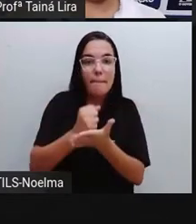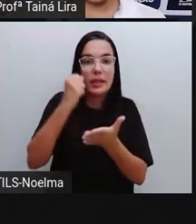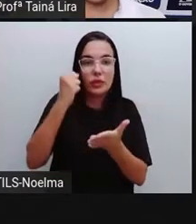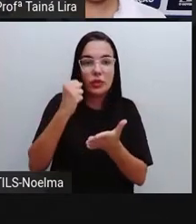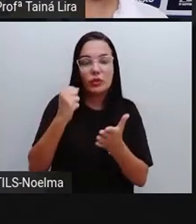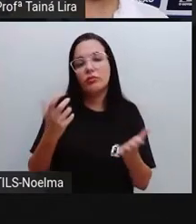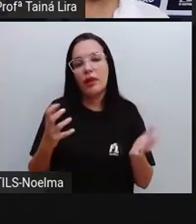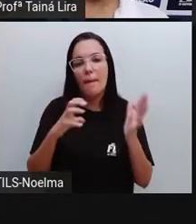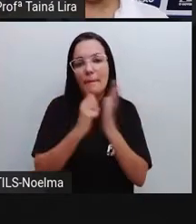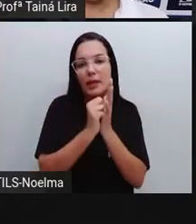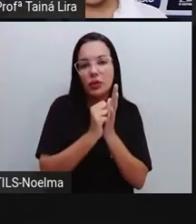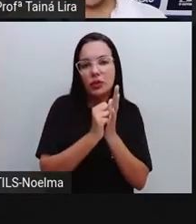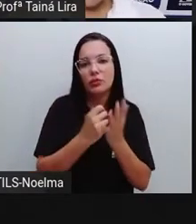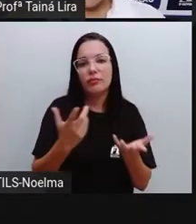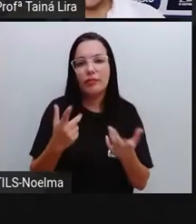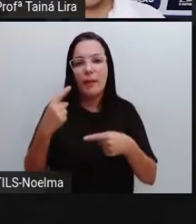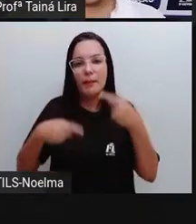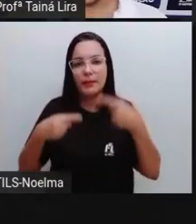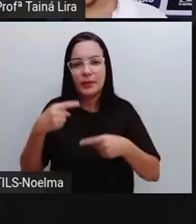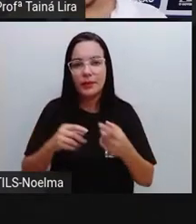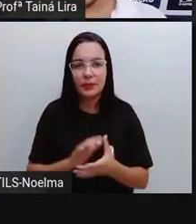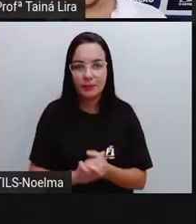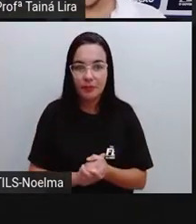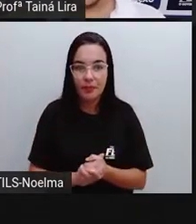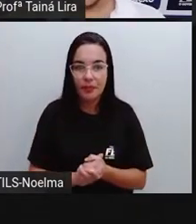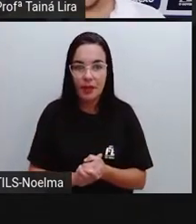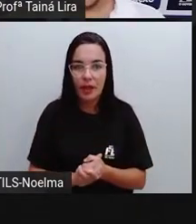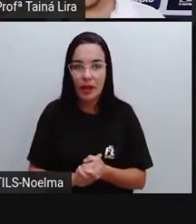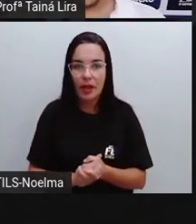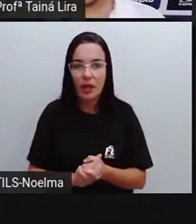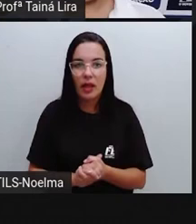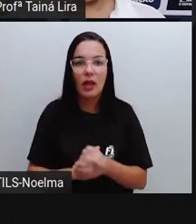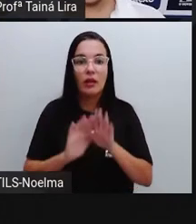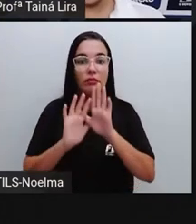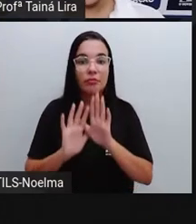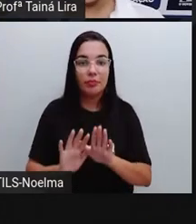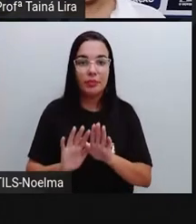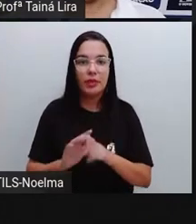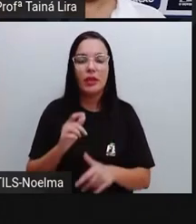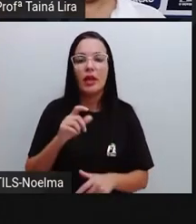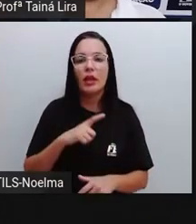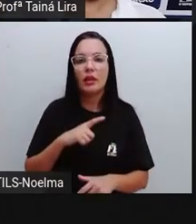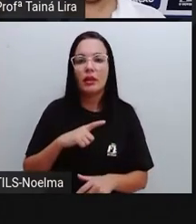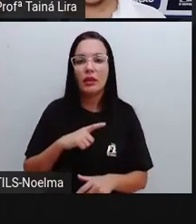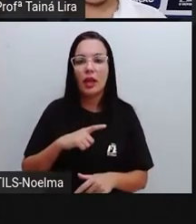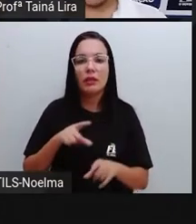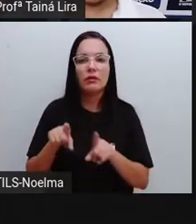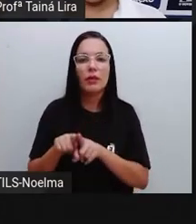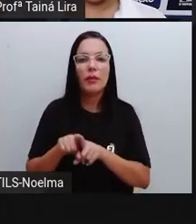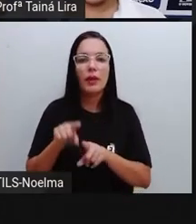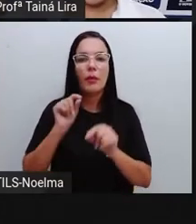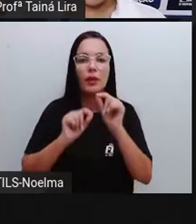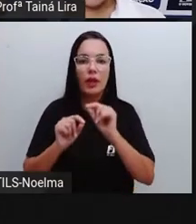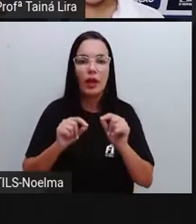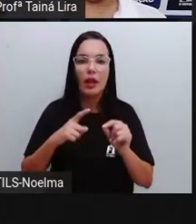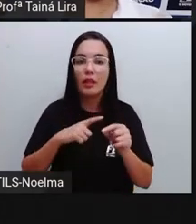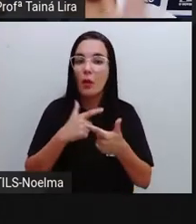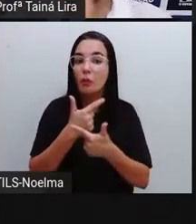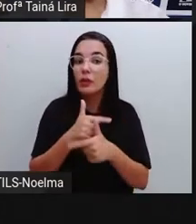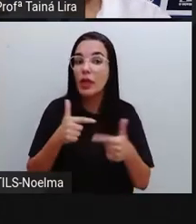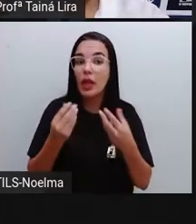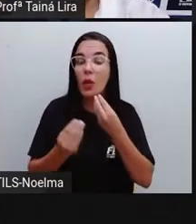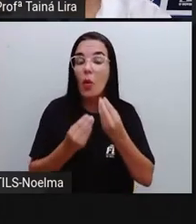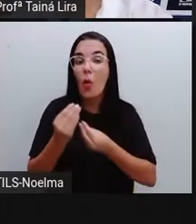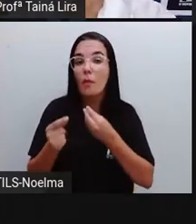observação. Não é possível concorrer a uma eleição sem estar filiado a um partido político.